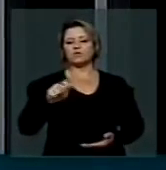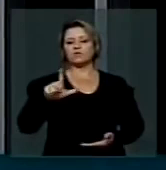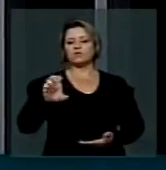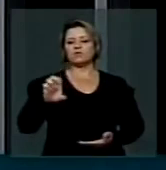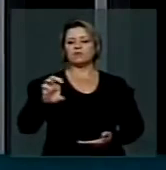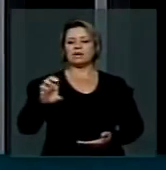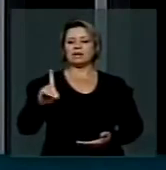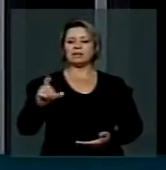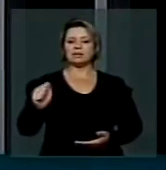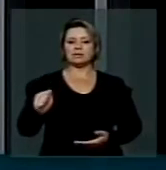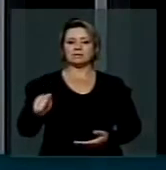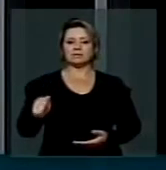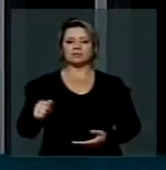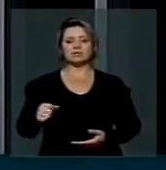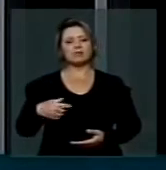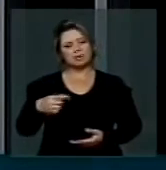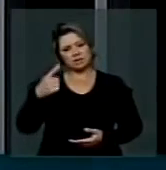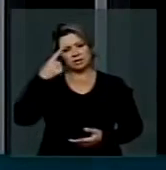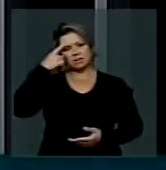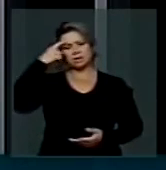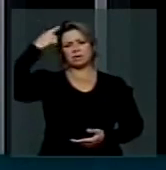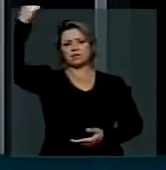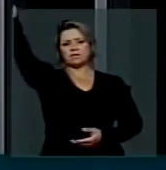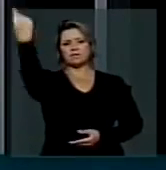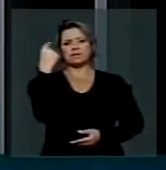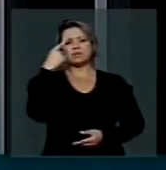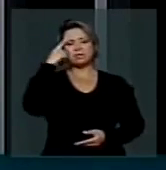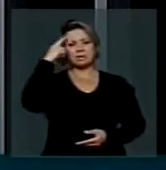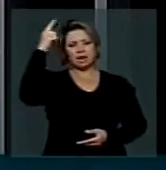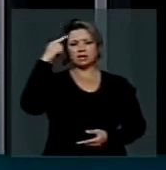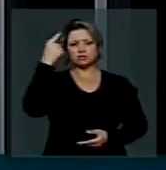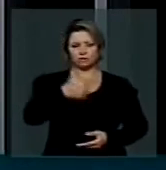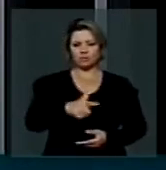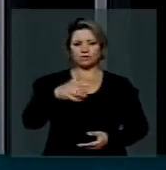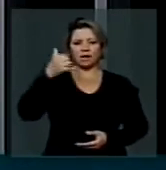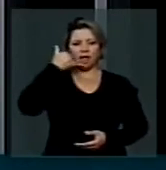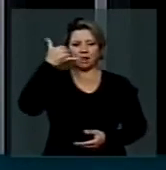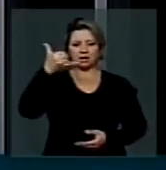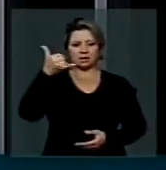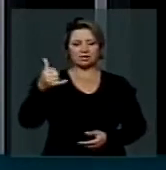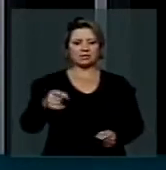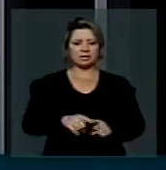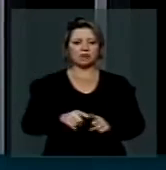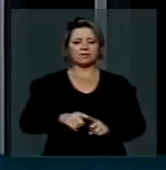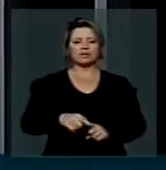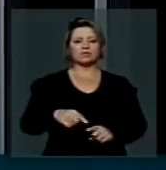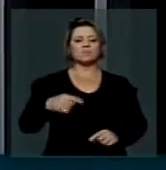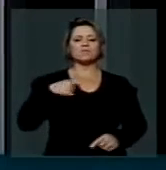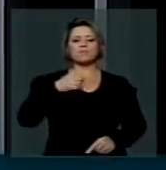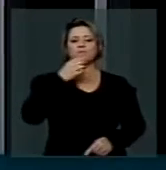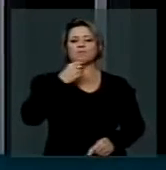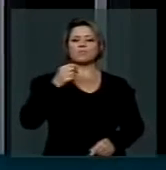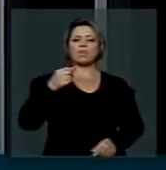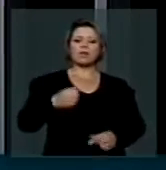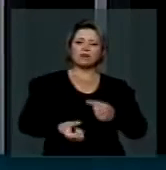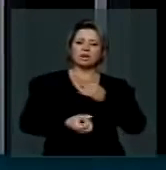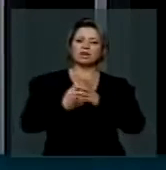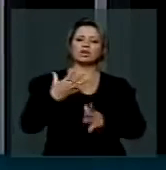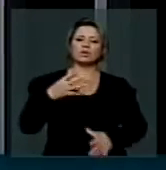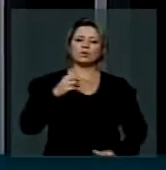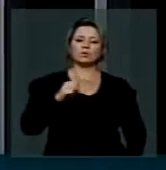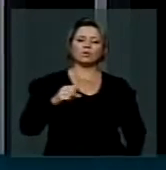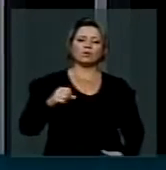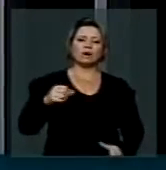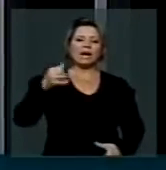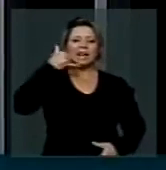reinvenção da ligação telefônica. Catarinense que criou a chamada a